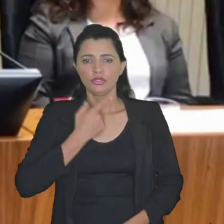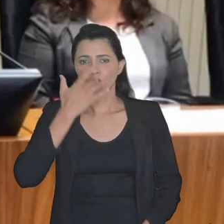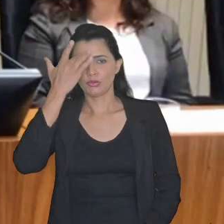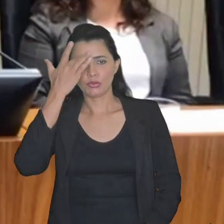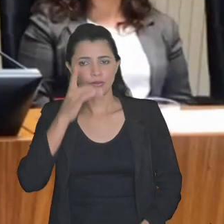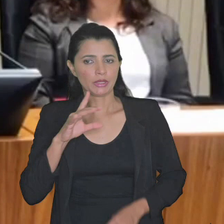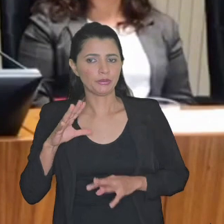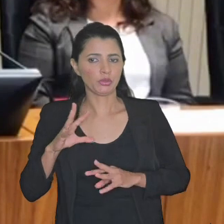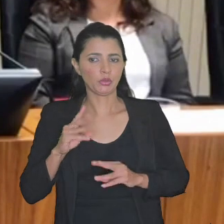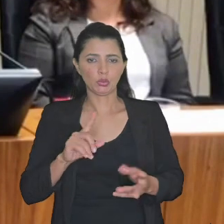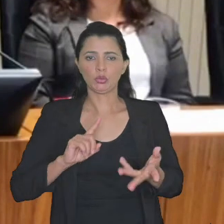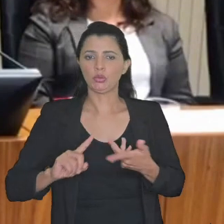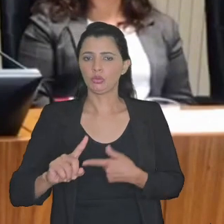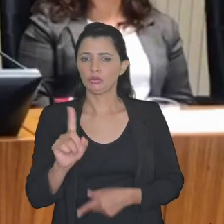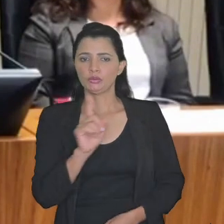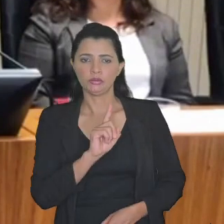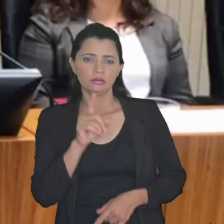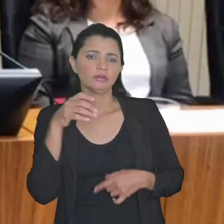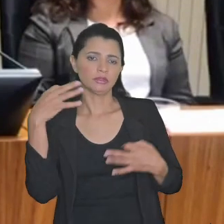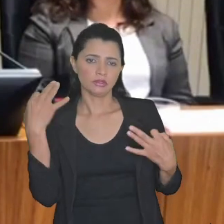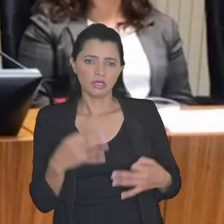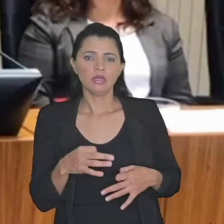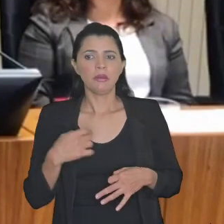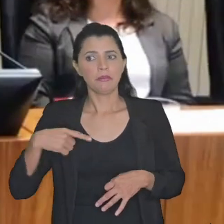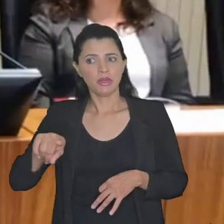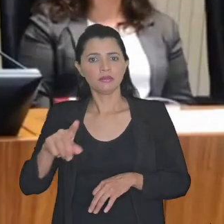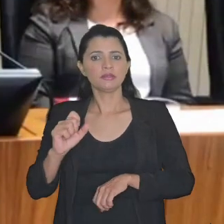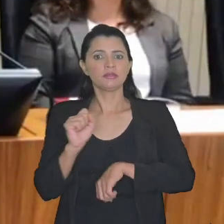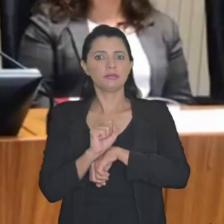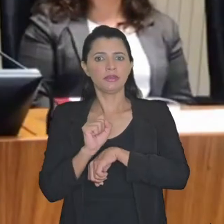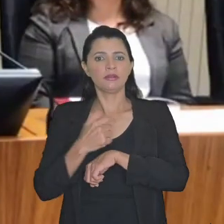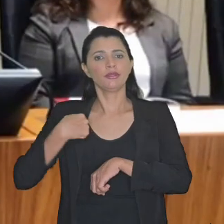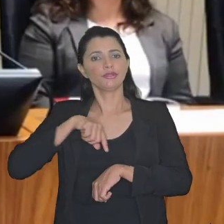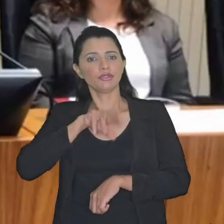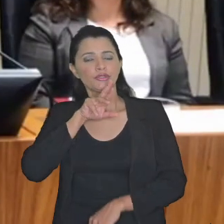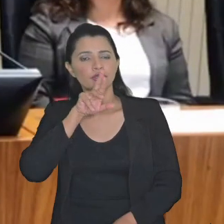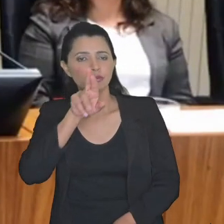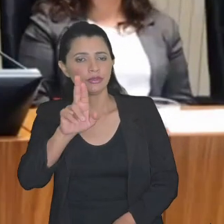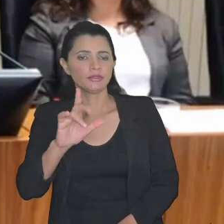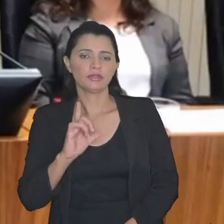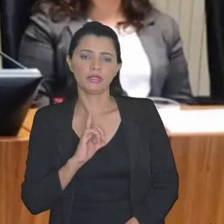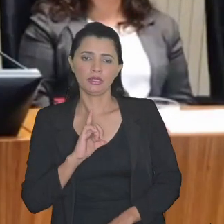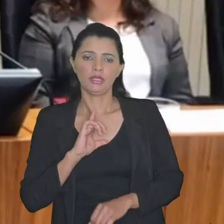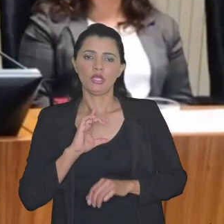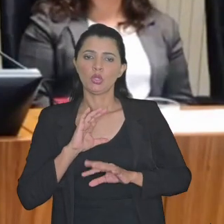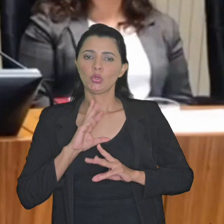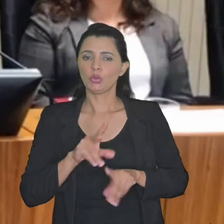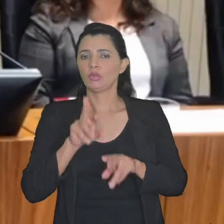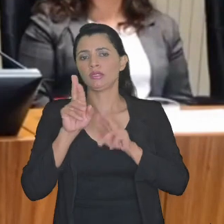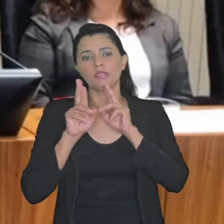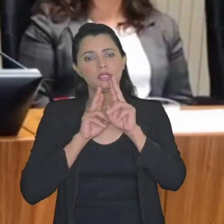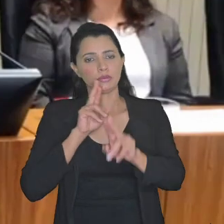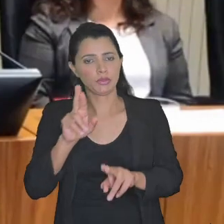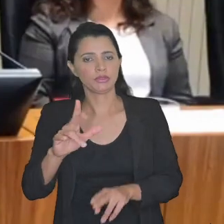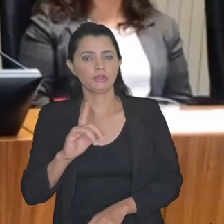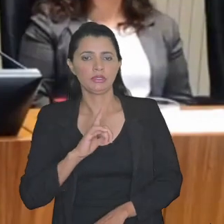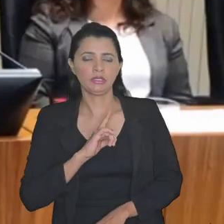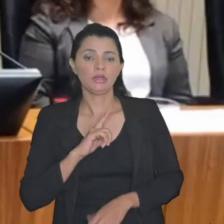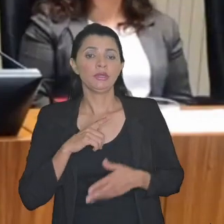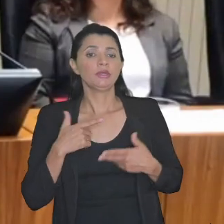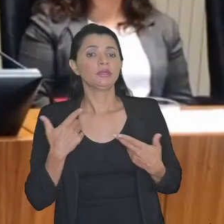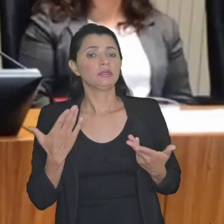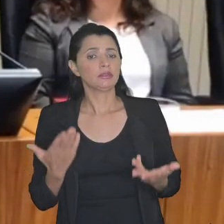juízes não sabemos tudo isso é óbvio mas de tudo se espera de nós juízes e que saibamos que tenhamos todas as